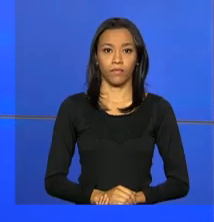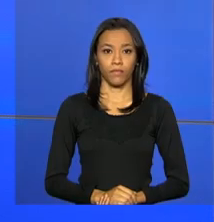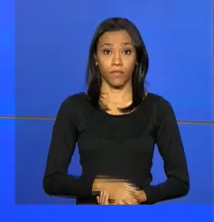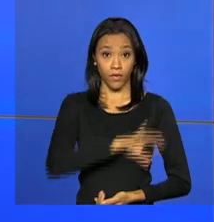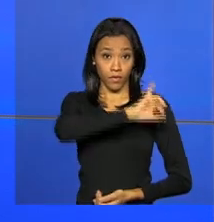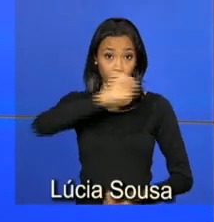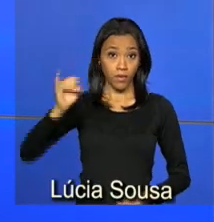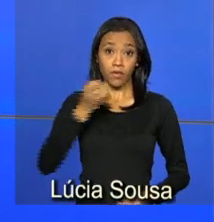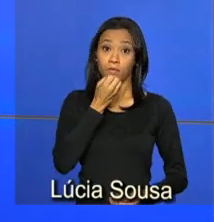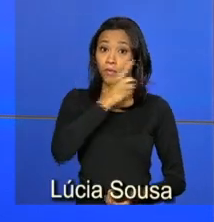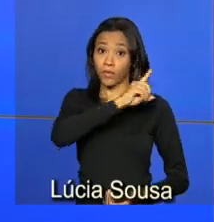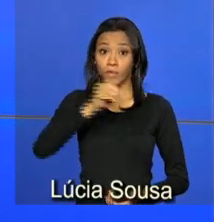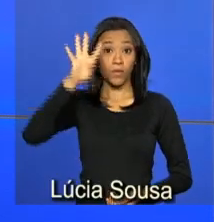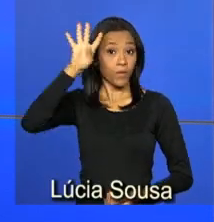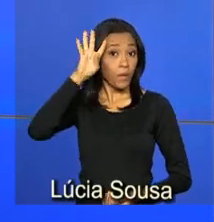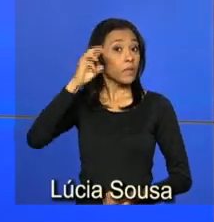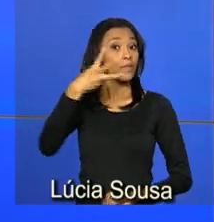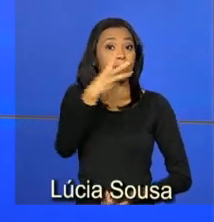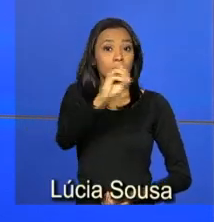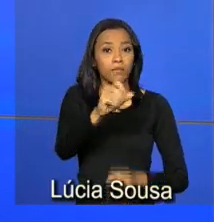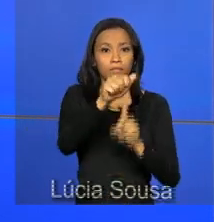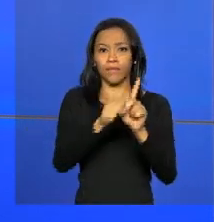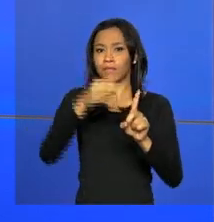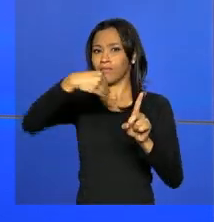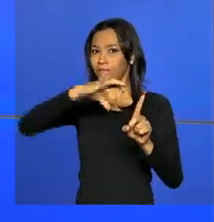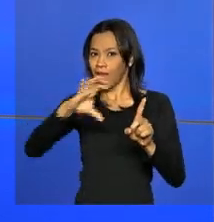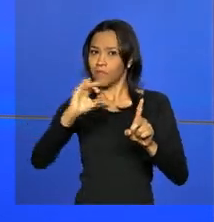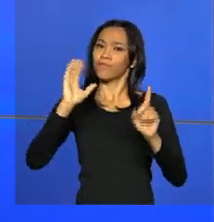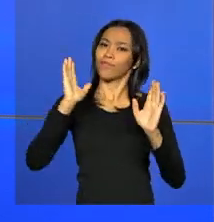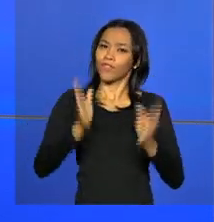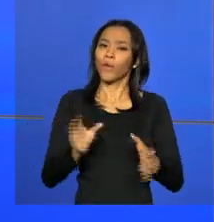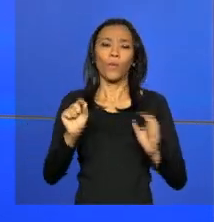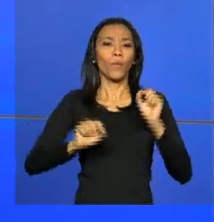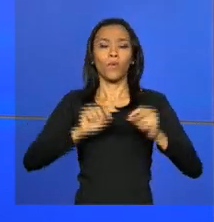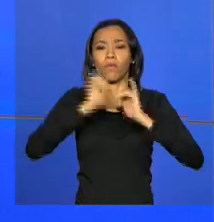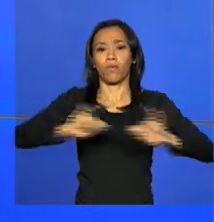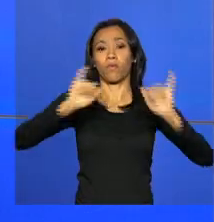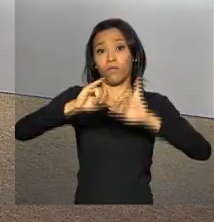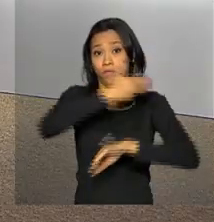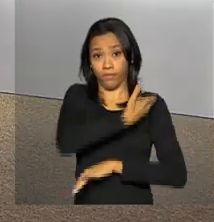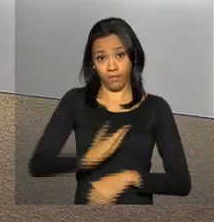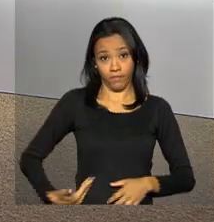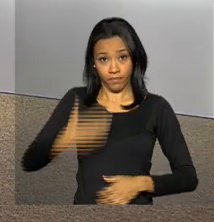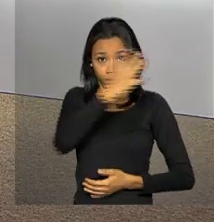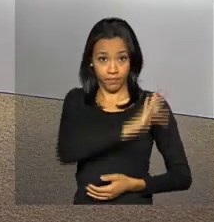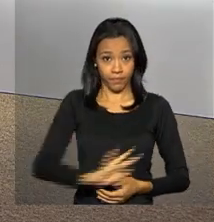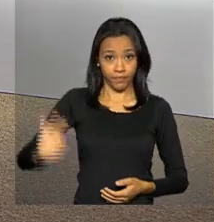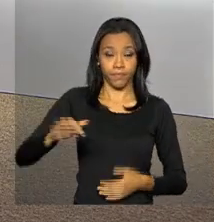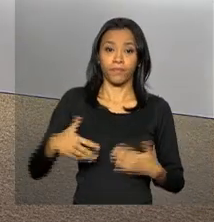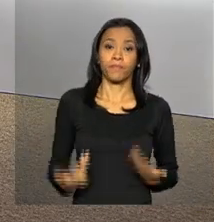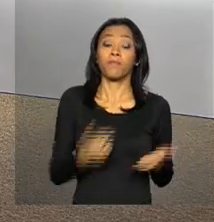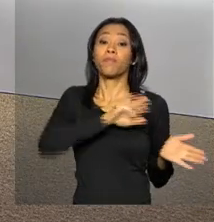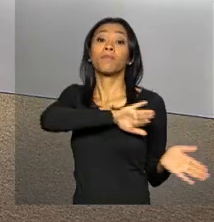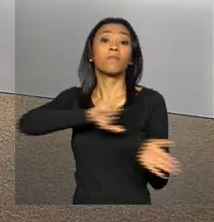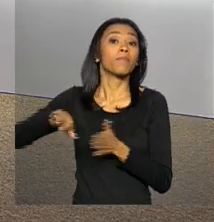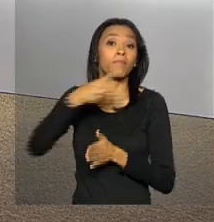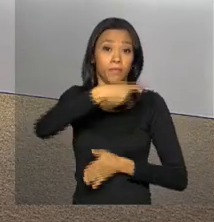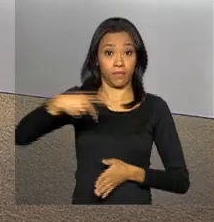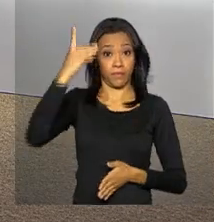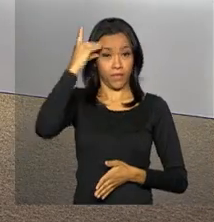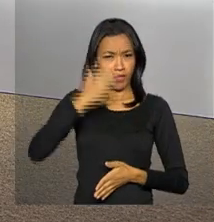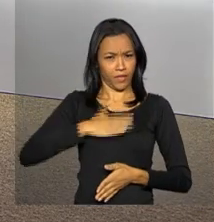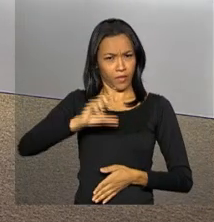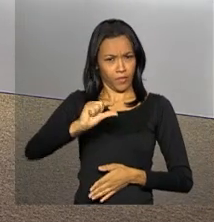Olá, bom dia. Quarta-feira, 30 de março, chegamos com as notícias do governo federal. A presidenta Dilma Rousseff participa logo